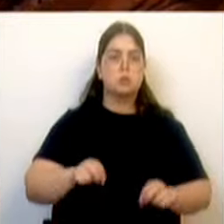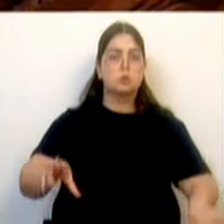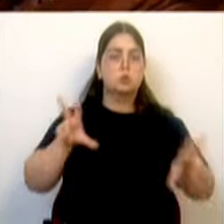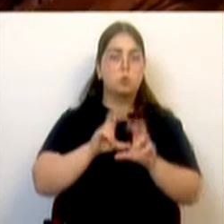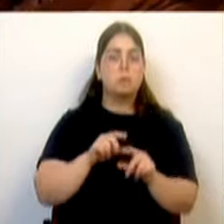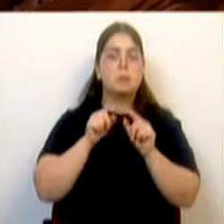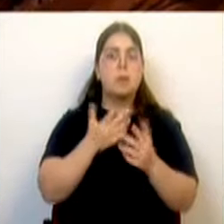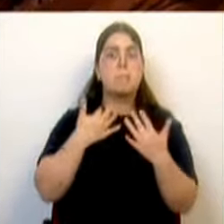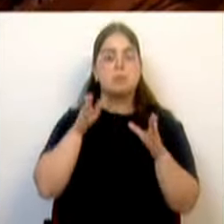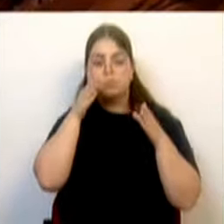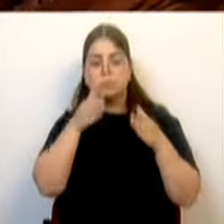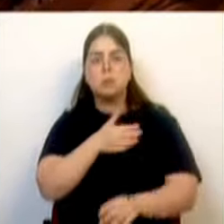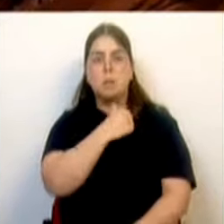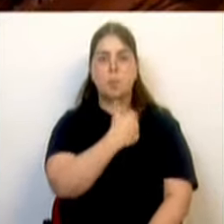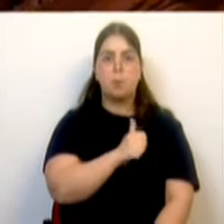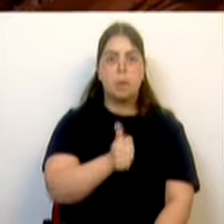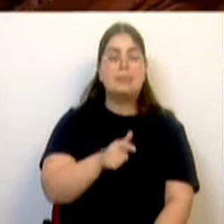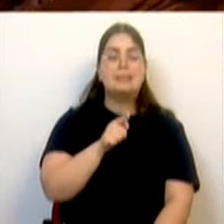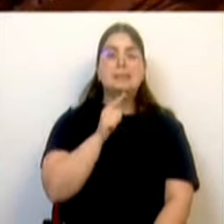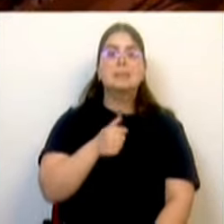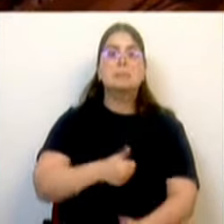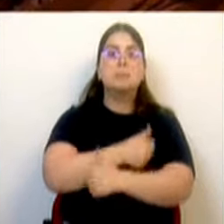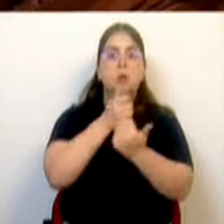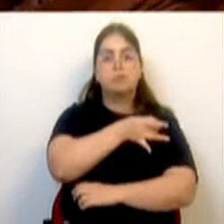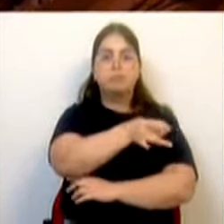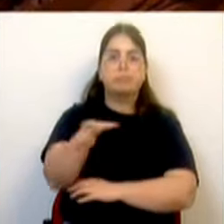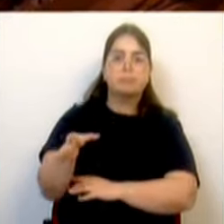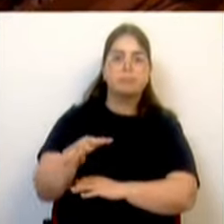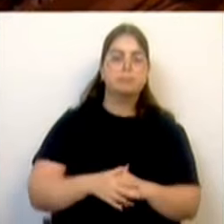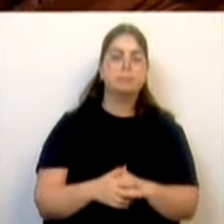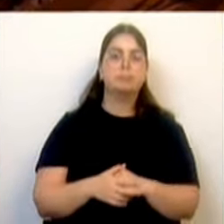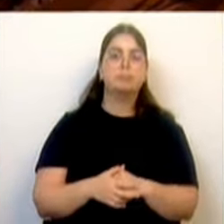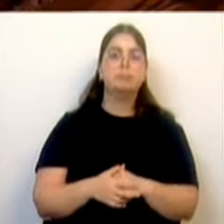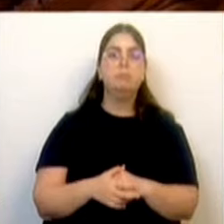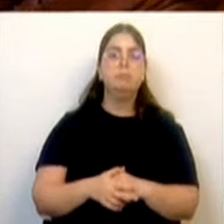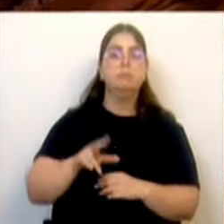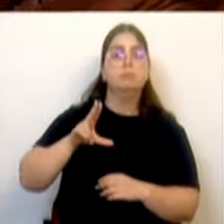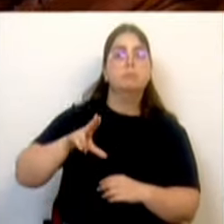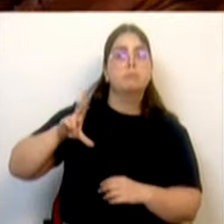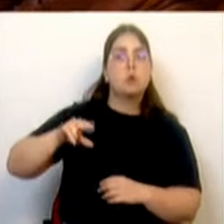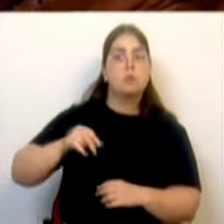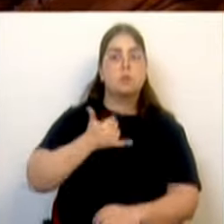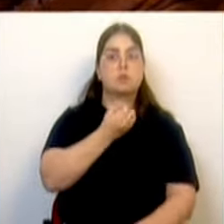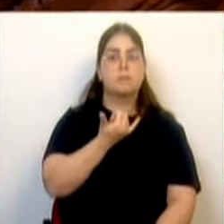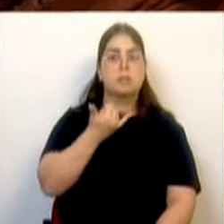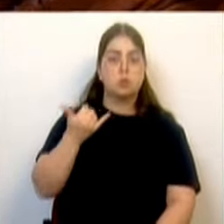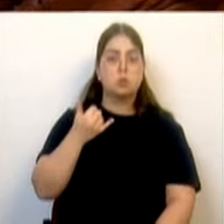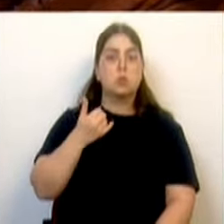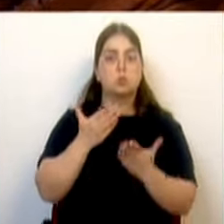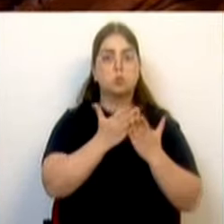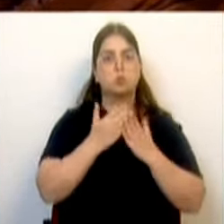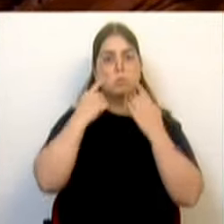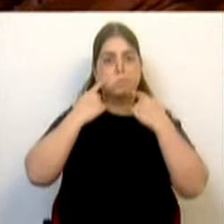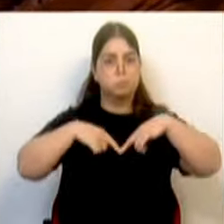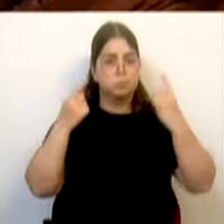apontada a localização bombarral como a melhor dentre elas. Em novembro de 2022, o estudo foi apresentado